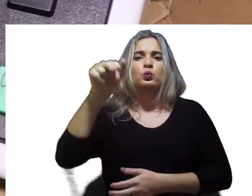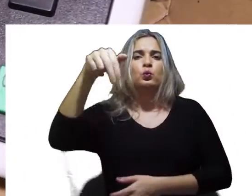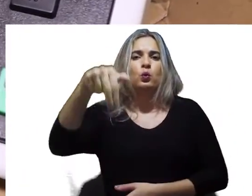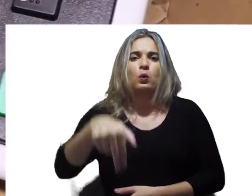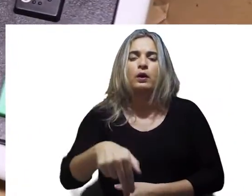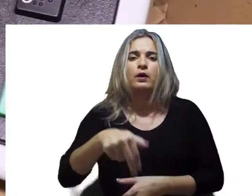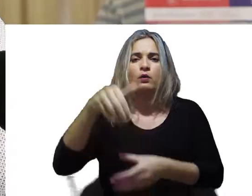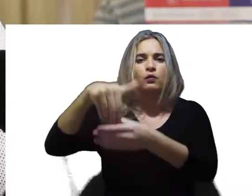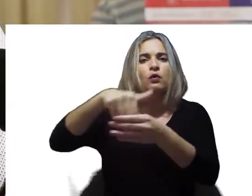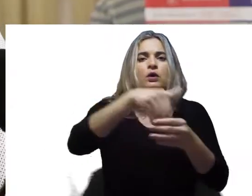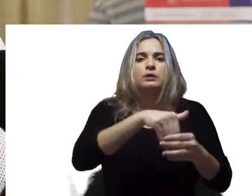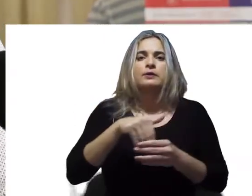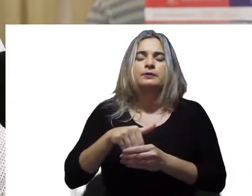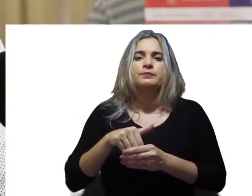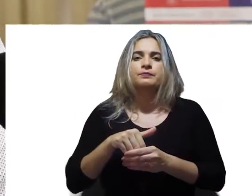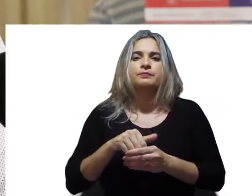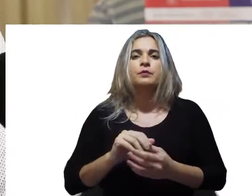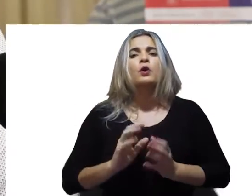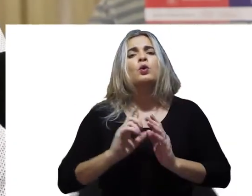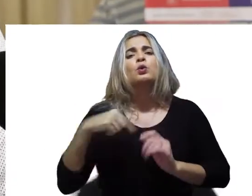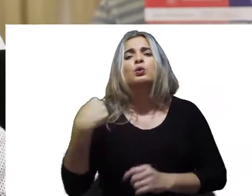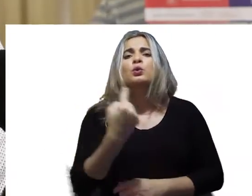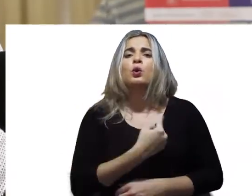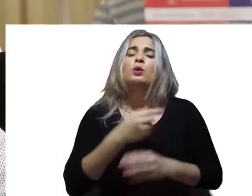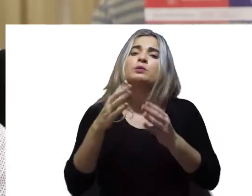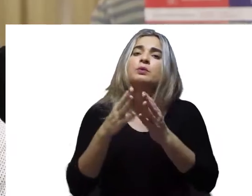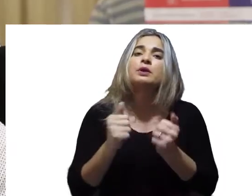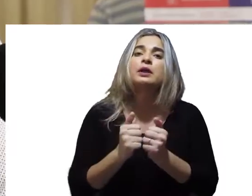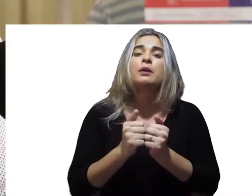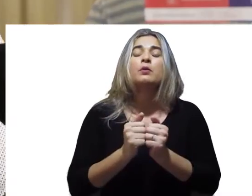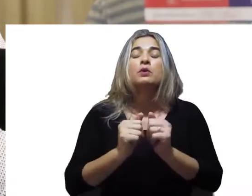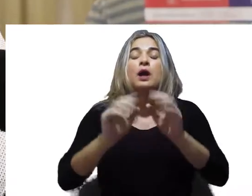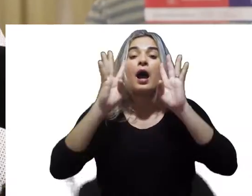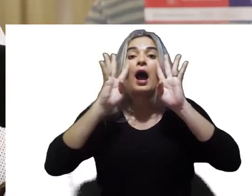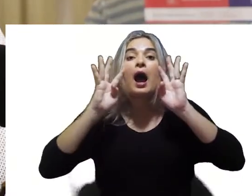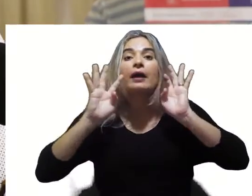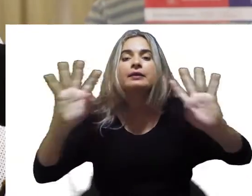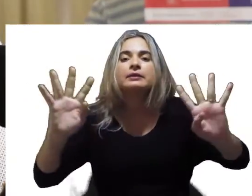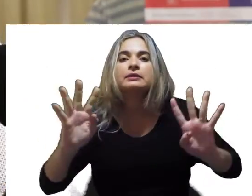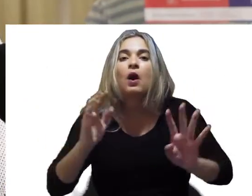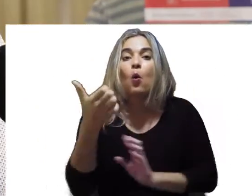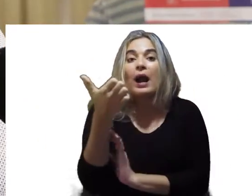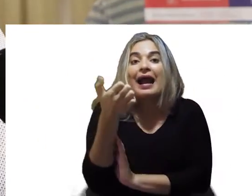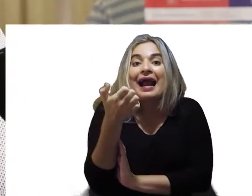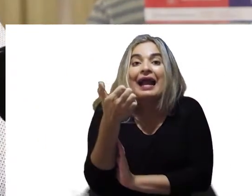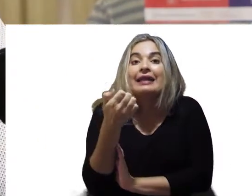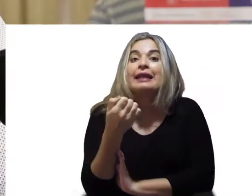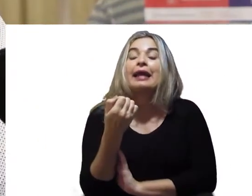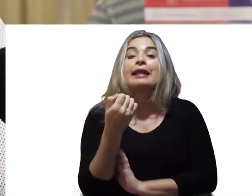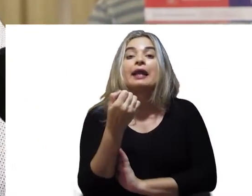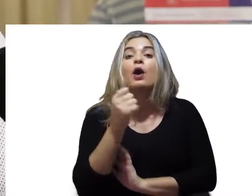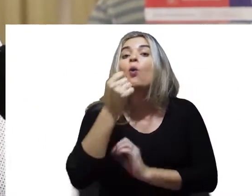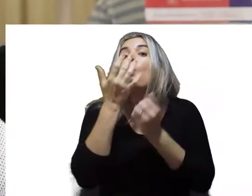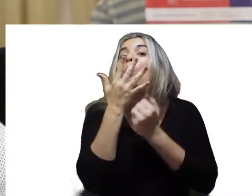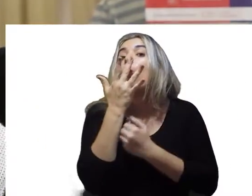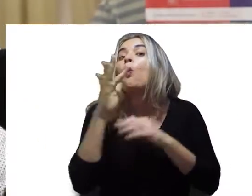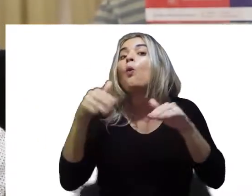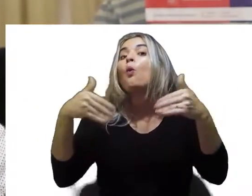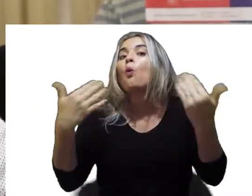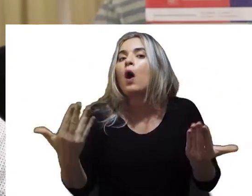eleitorais do Estado. Nós recomendamos que ele leve a caneta preta ou azul, para que não precise compartilhar